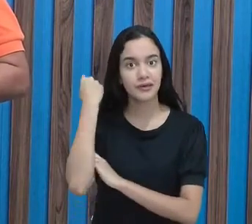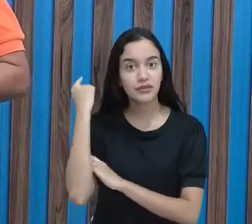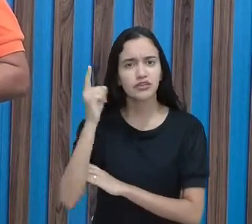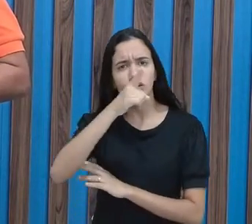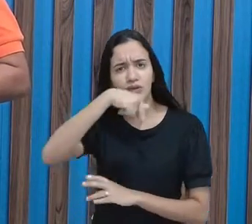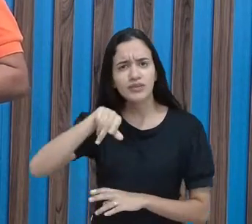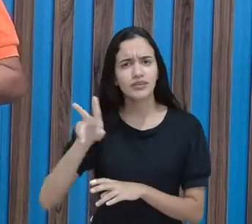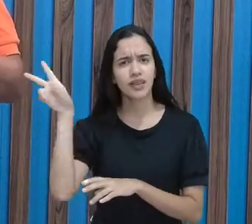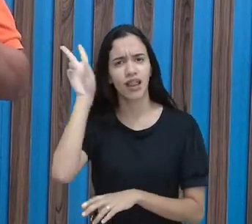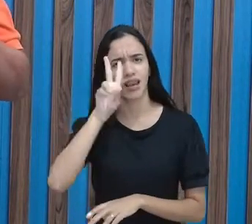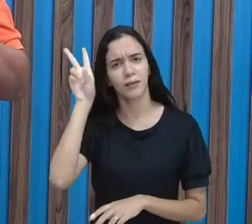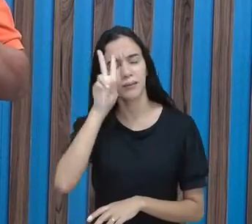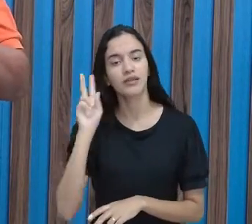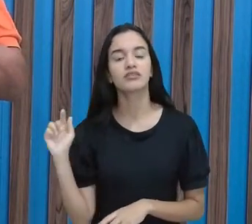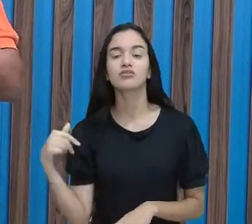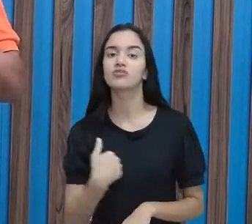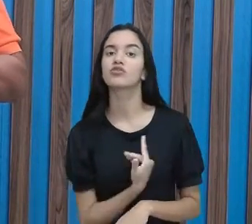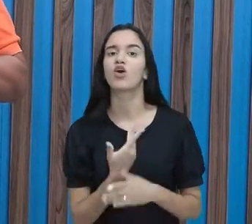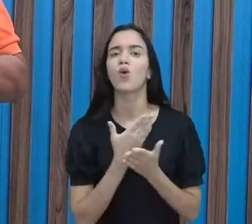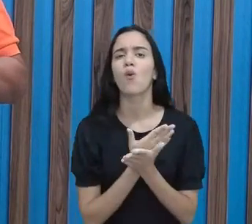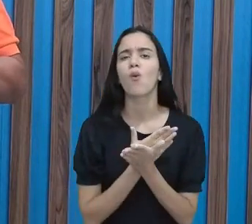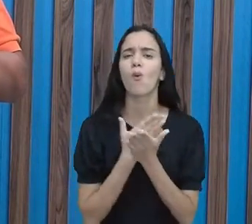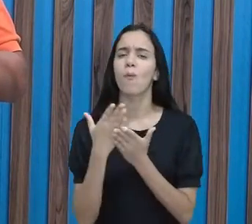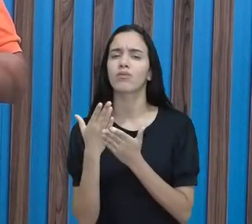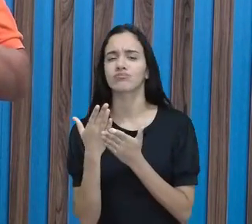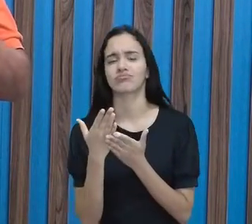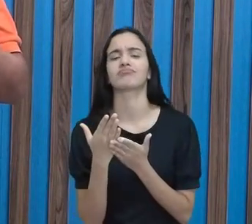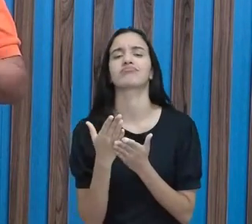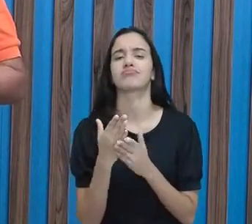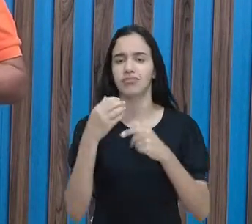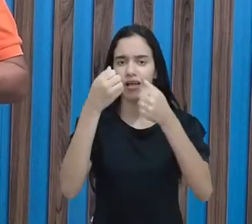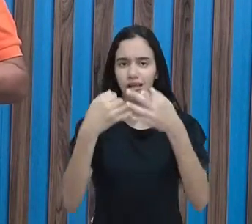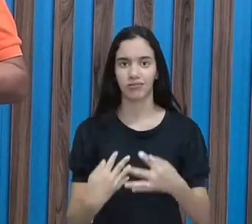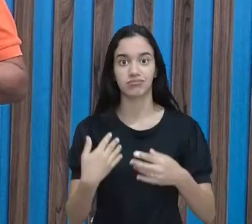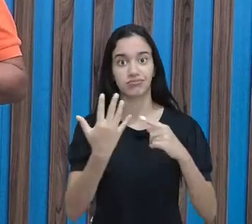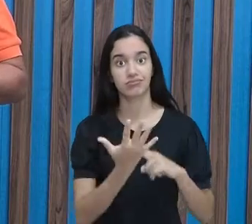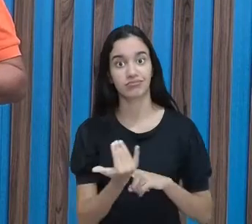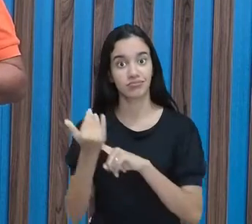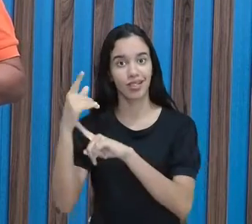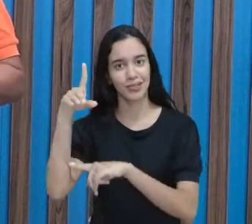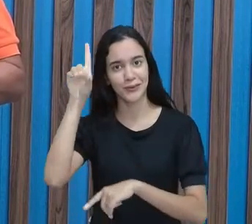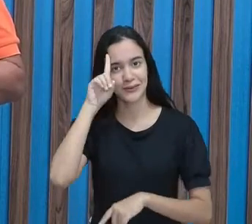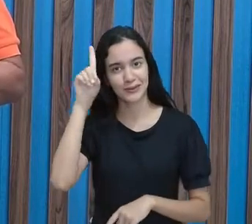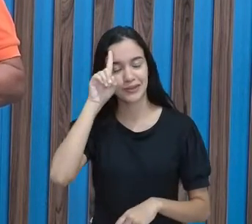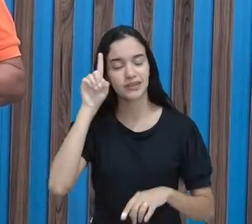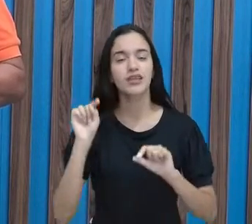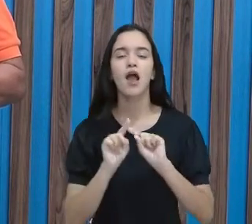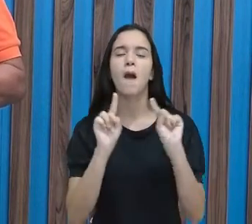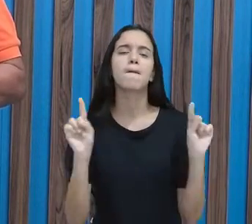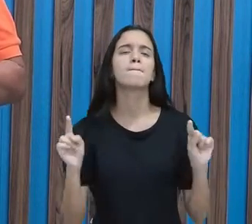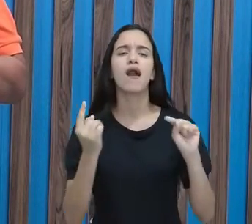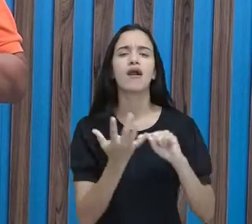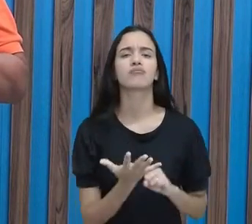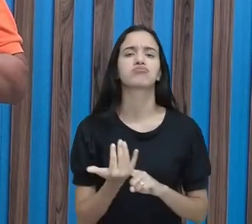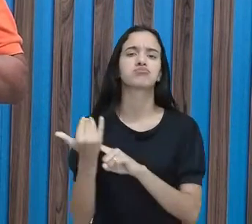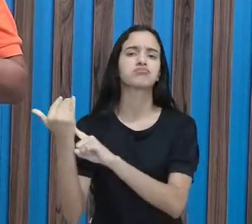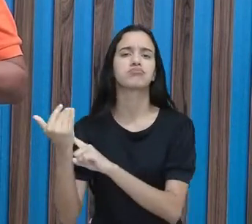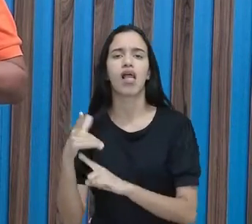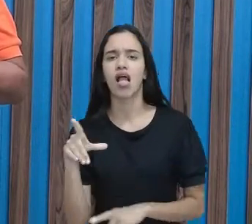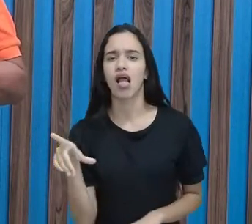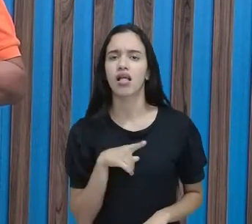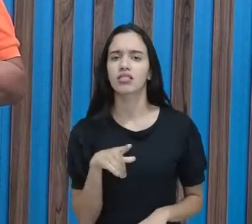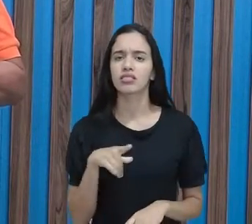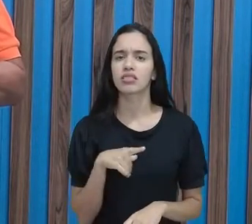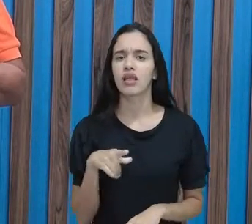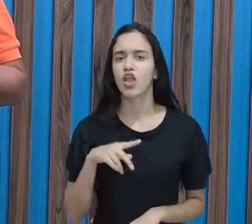estão lembrados? A gente já começou a falar sobre a tecnologia no dia a dia, né? Mas essa tecnologia, ela tem